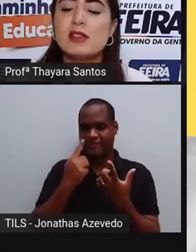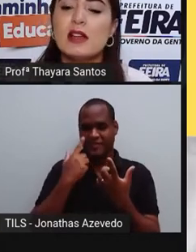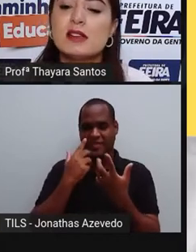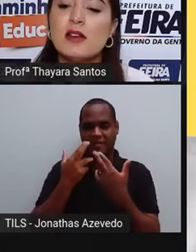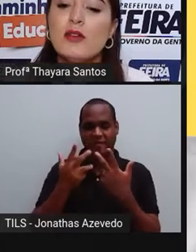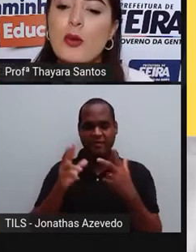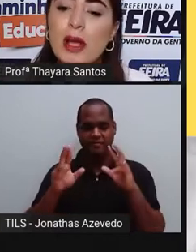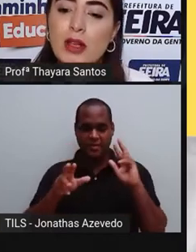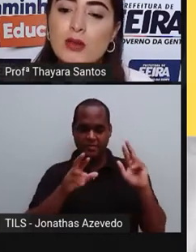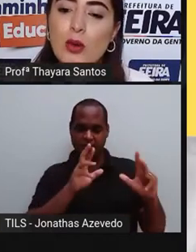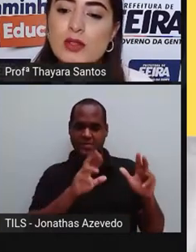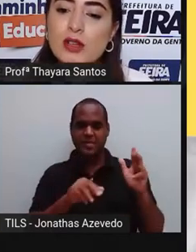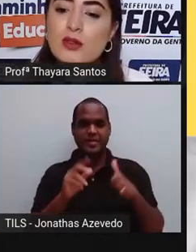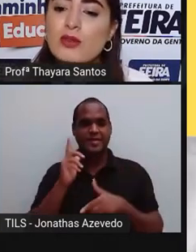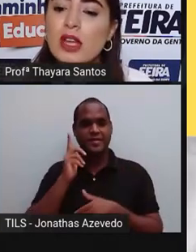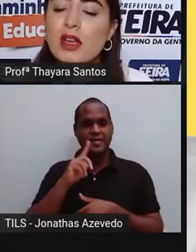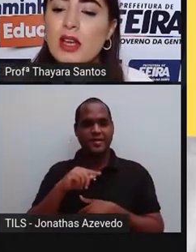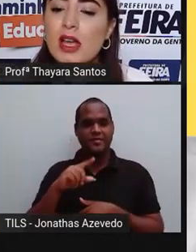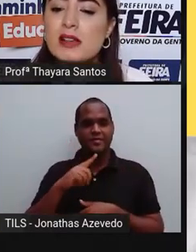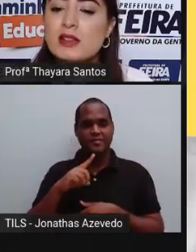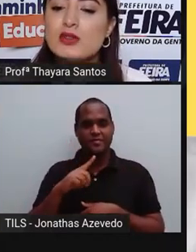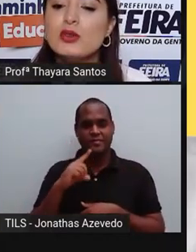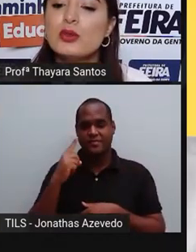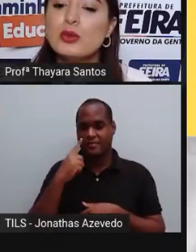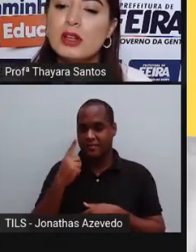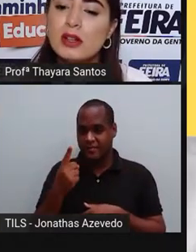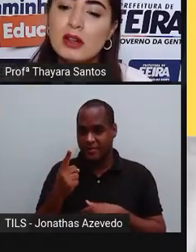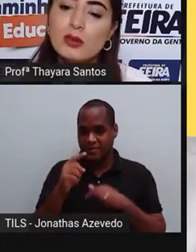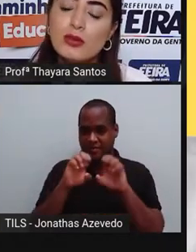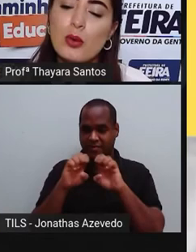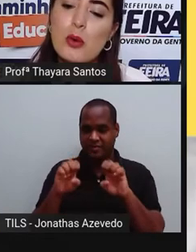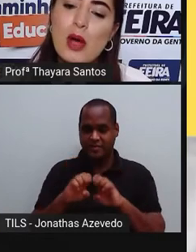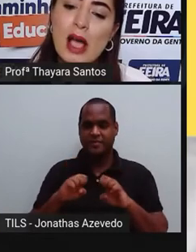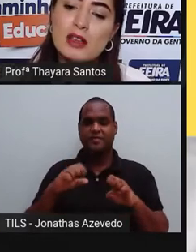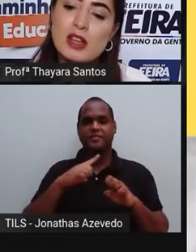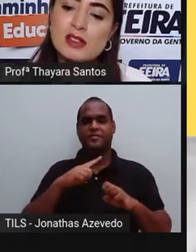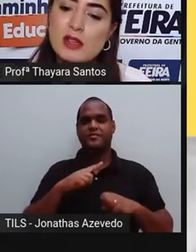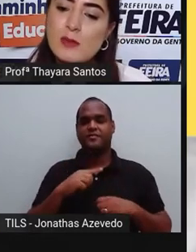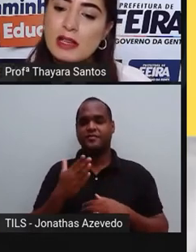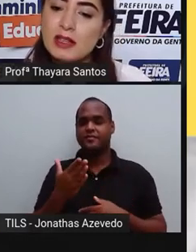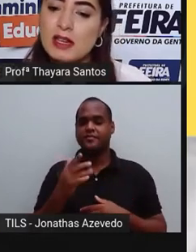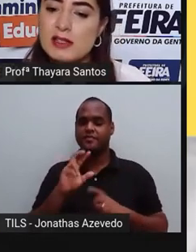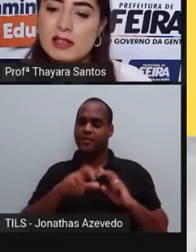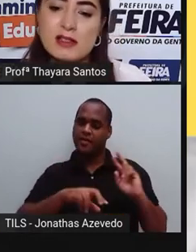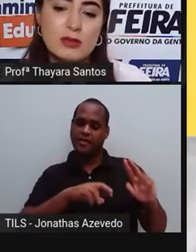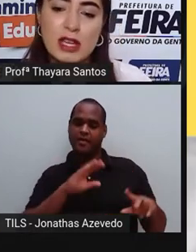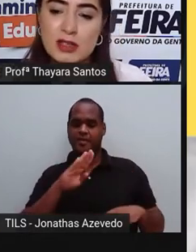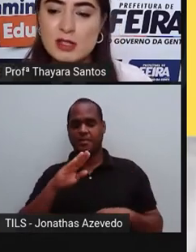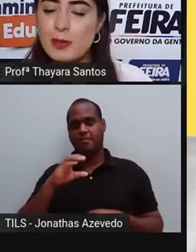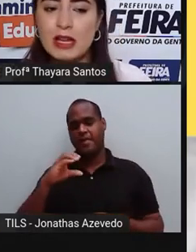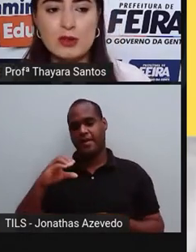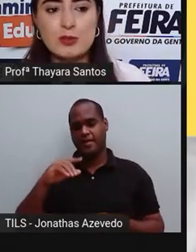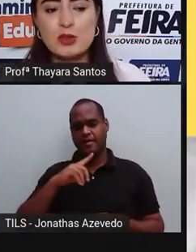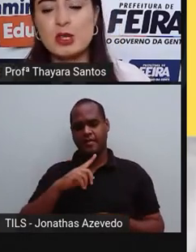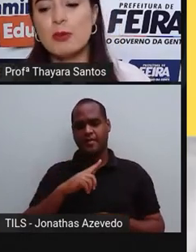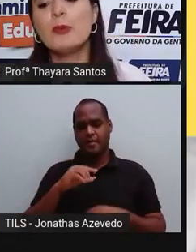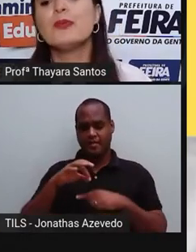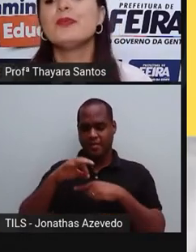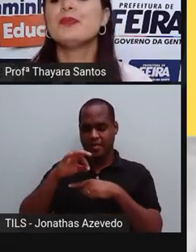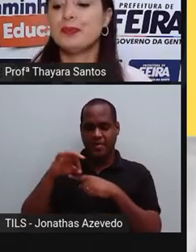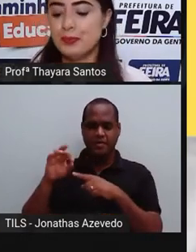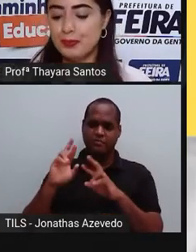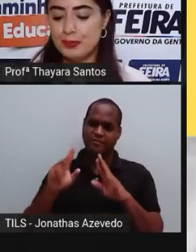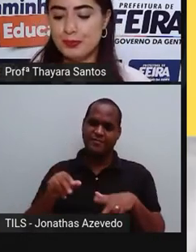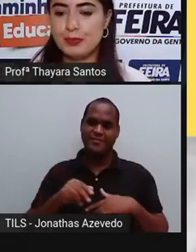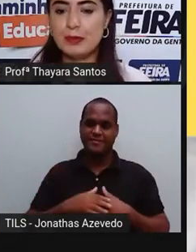diferenciar dessa forma. Aqui eu estou conseguindo ver essa estrutura do fungo. Aqui já são as bactérias, elas não têm esses pelinhos possíveis.